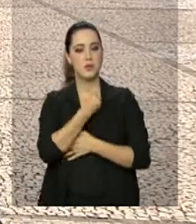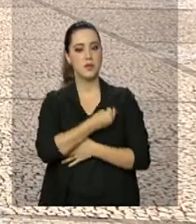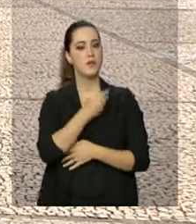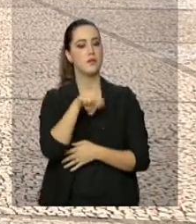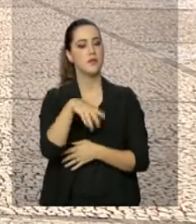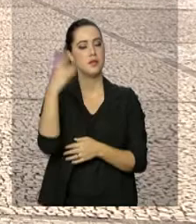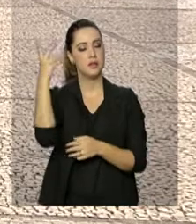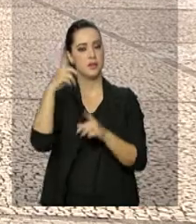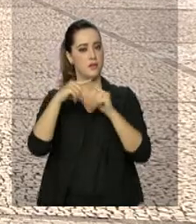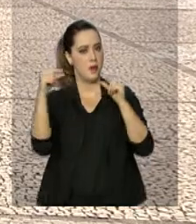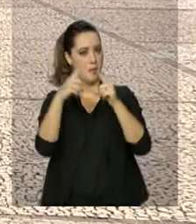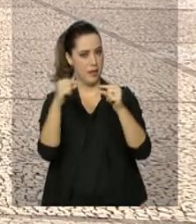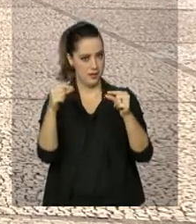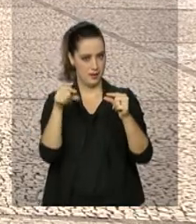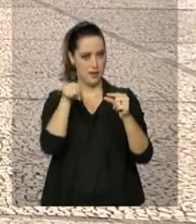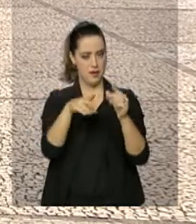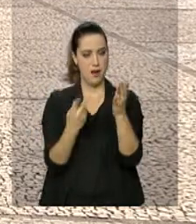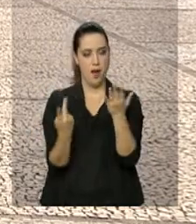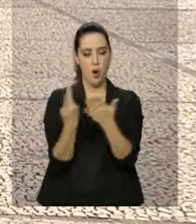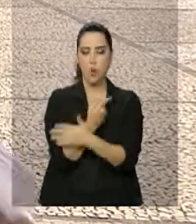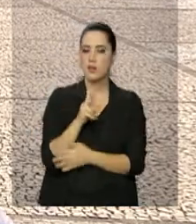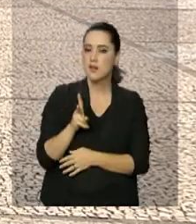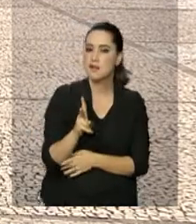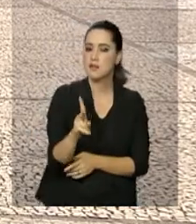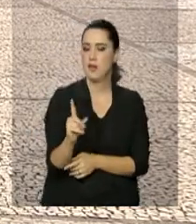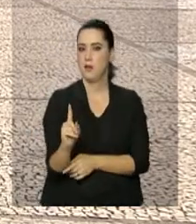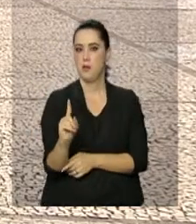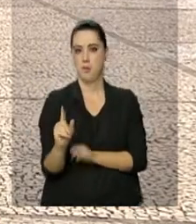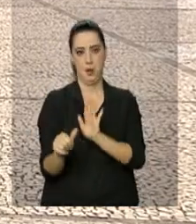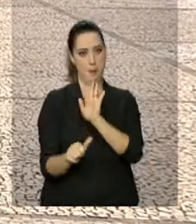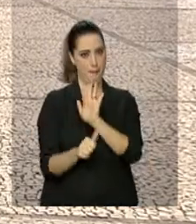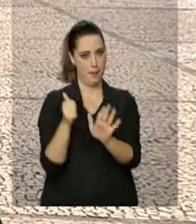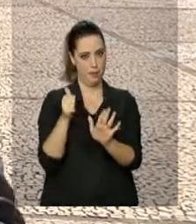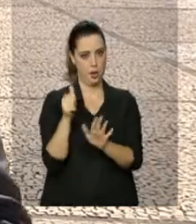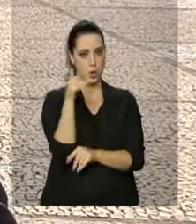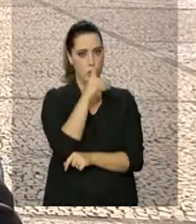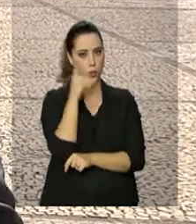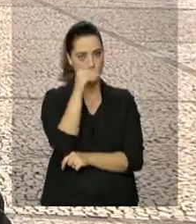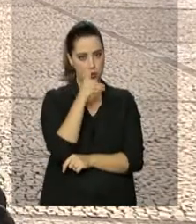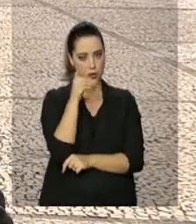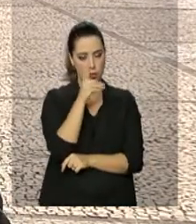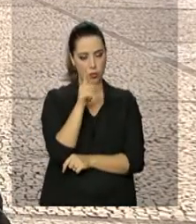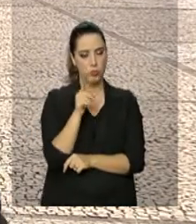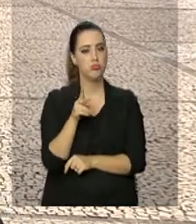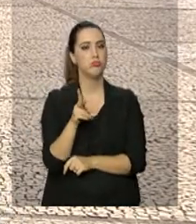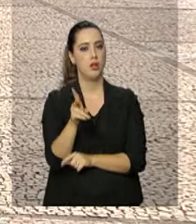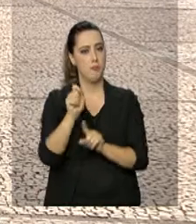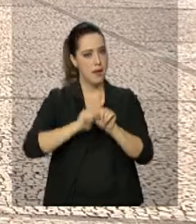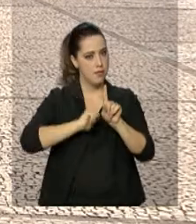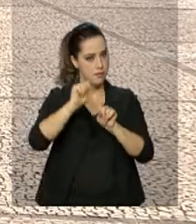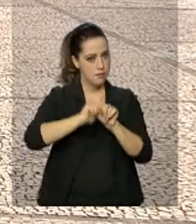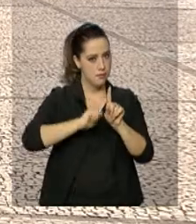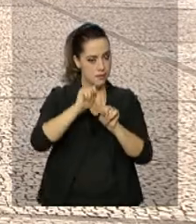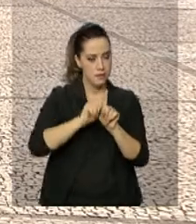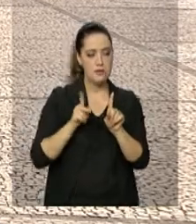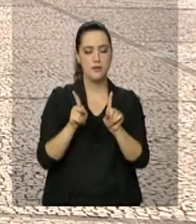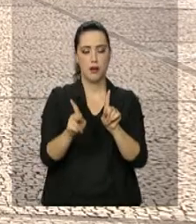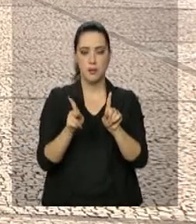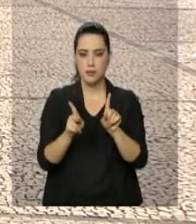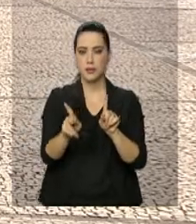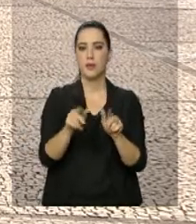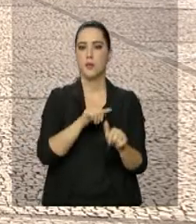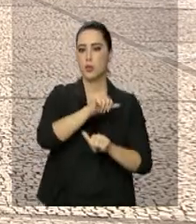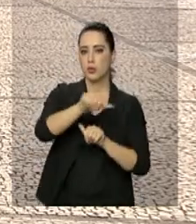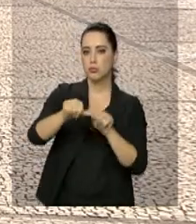Brasília, ela ocorre sempre no primeiro domingo de cada mês, então são 12 trocas no decorrer do ano, e essas trocas são